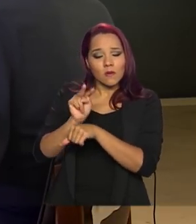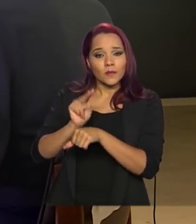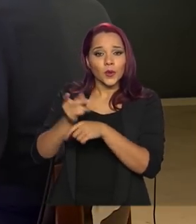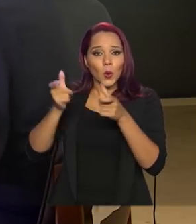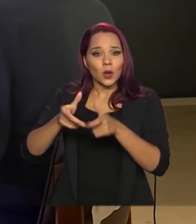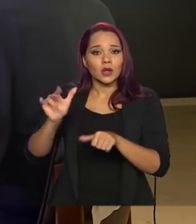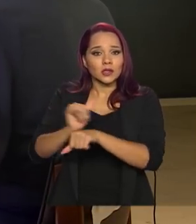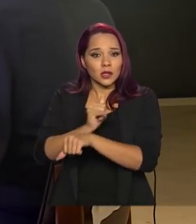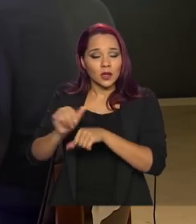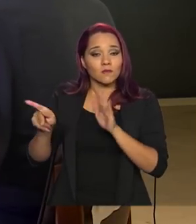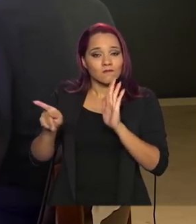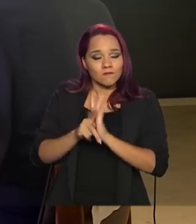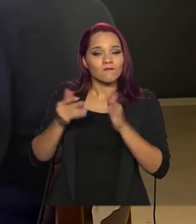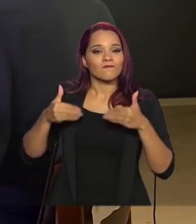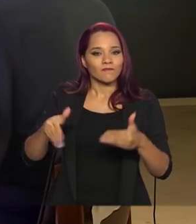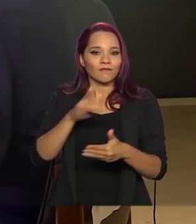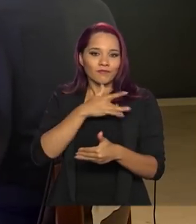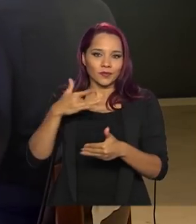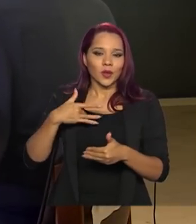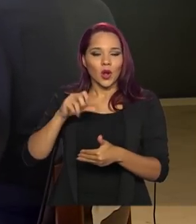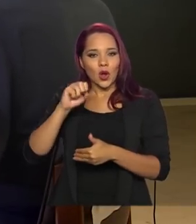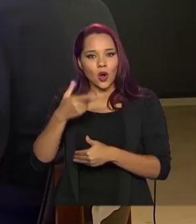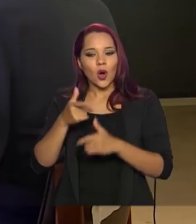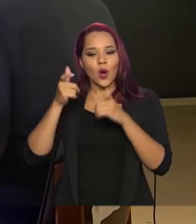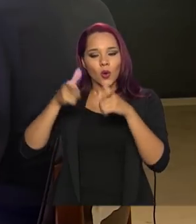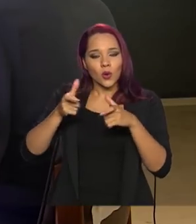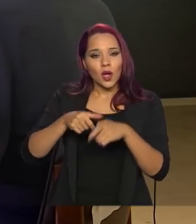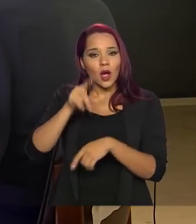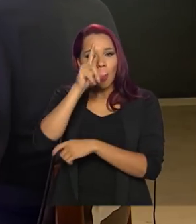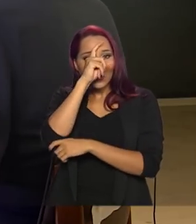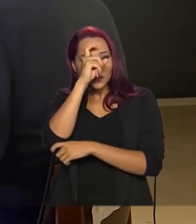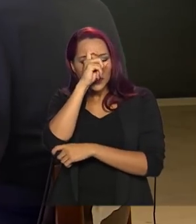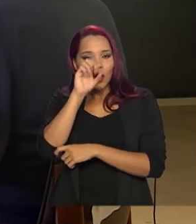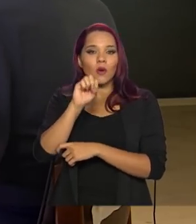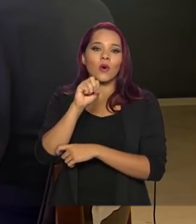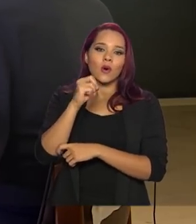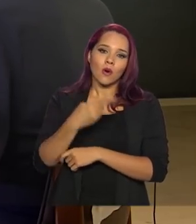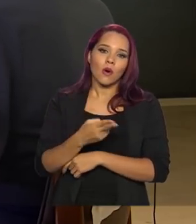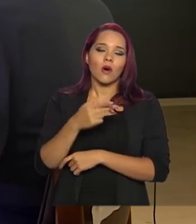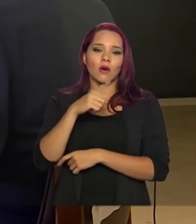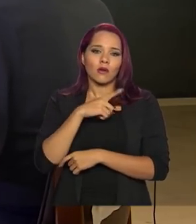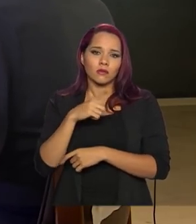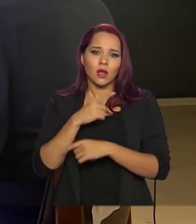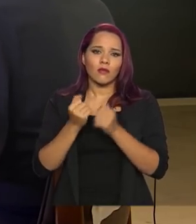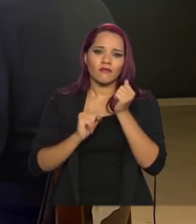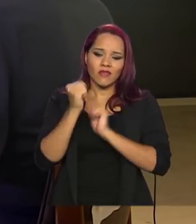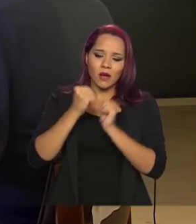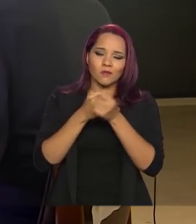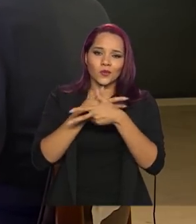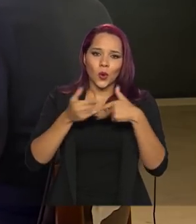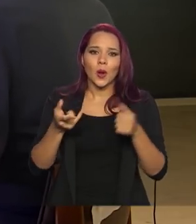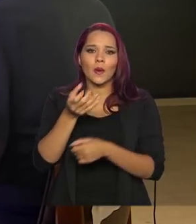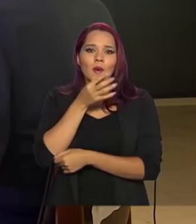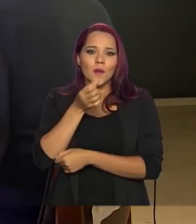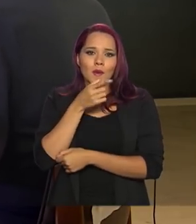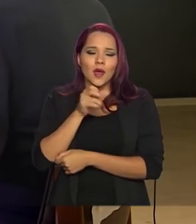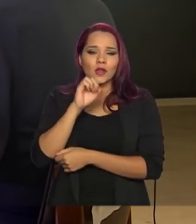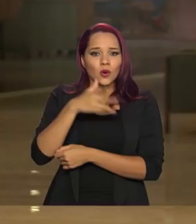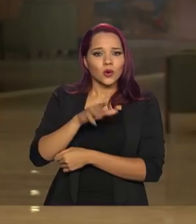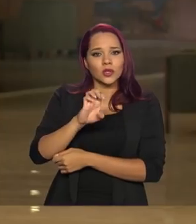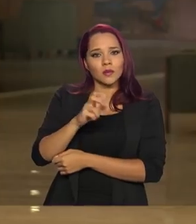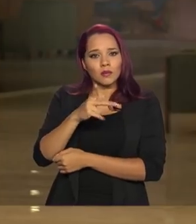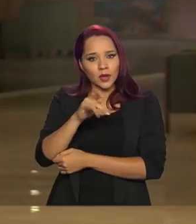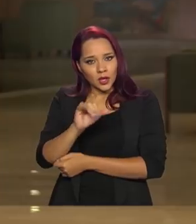o Ministério da Saúde, seja instalações hospitalares, seja instalações de fabricação de medicamentos ou de equipamentos